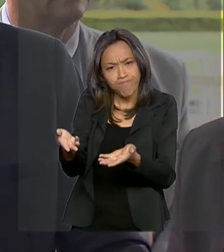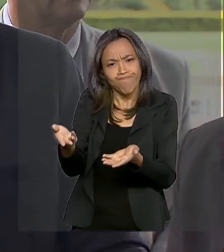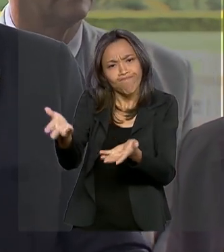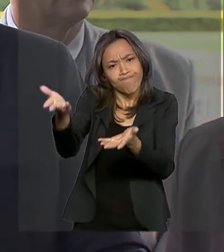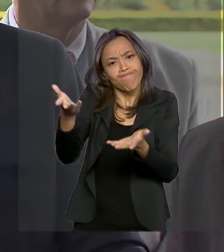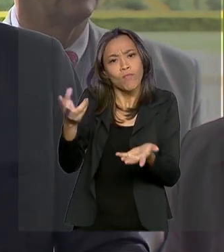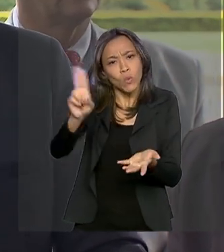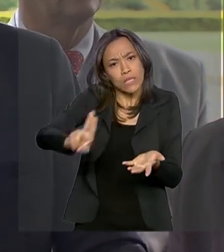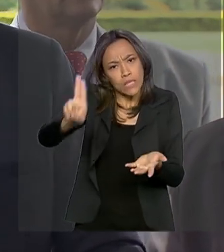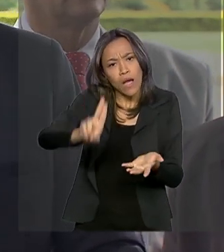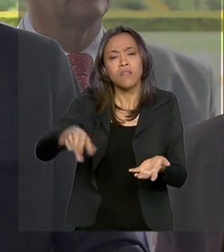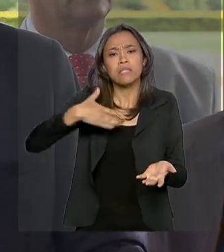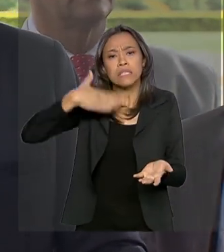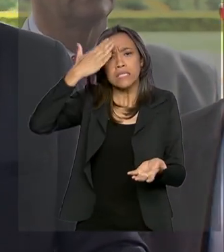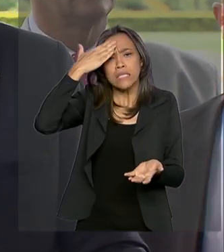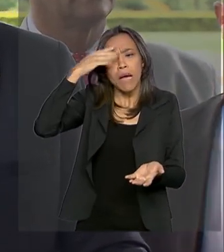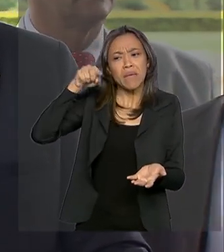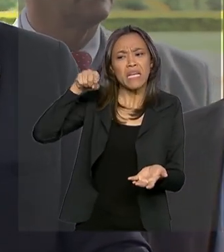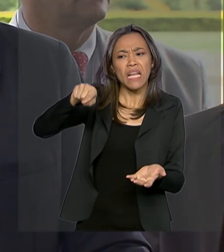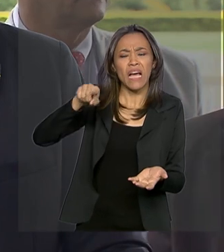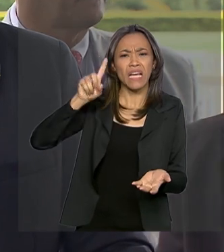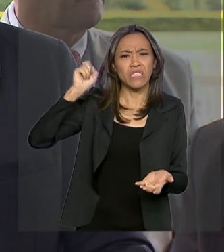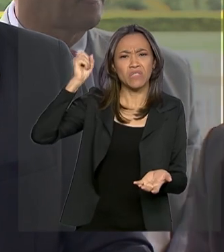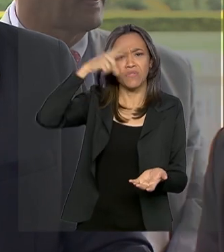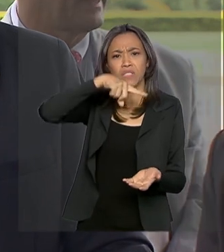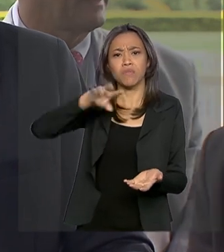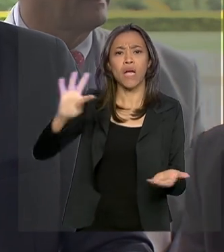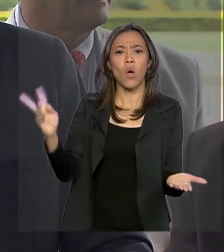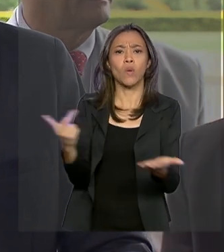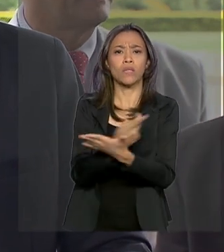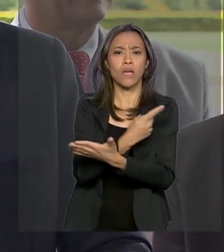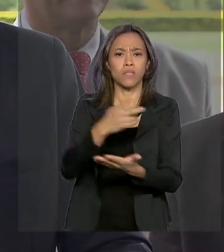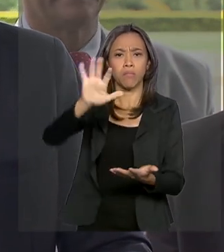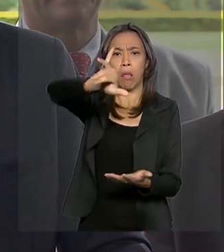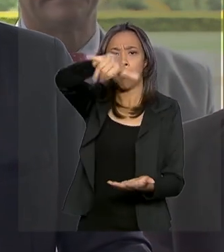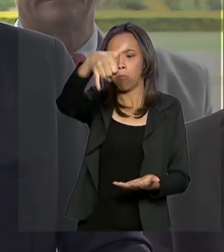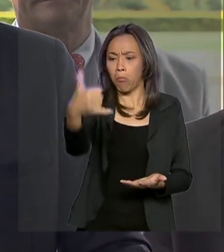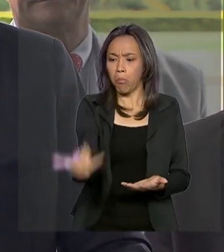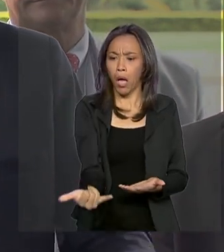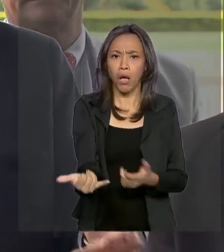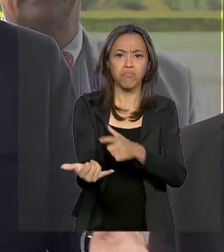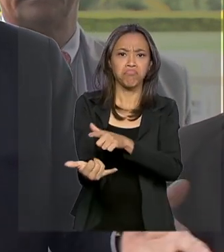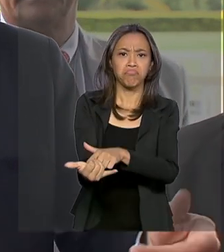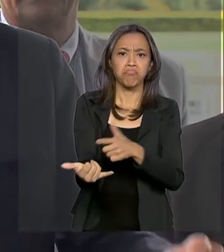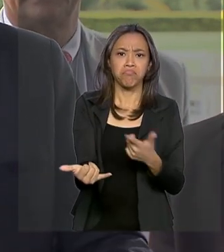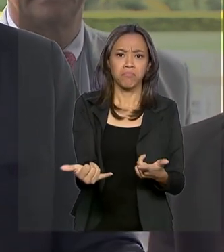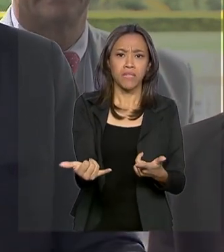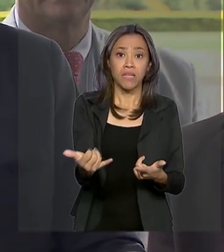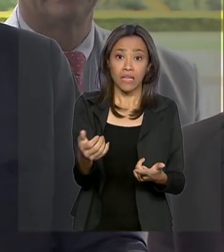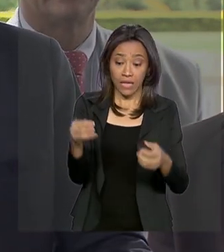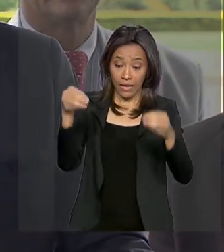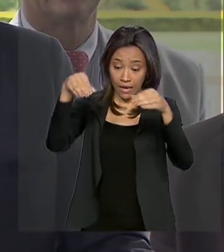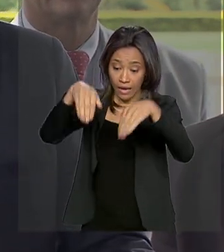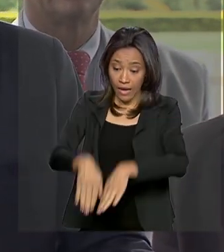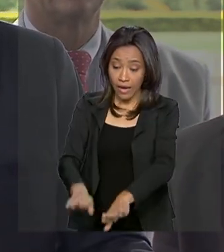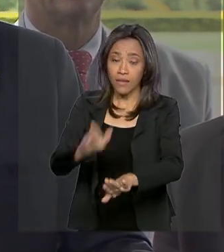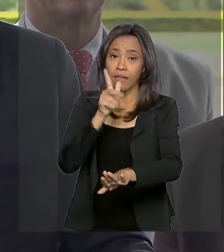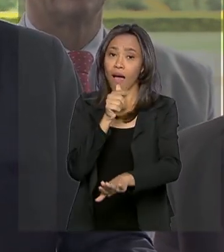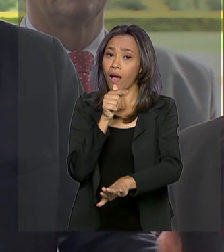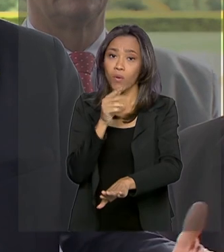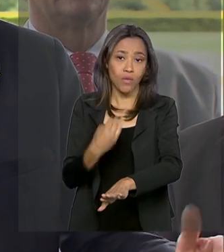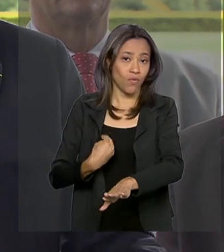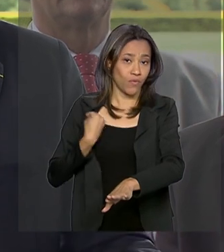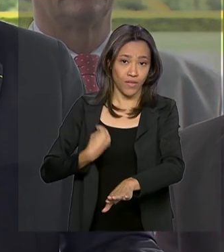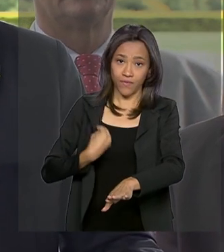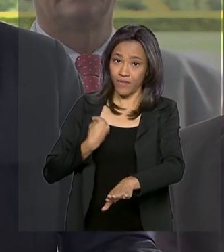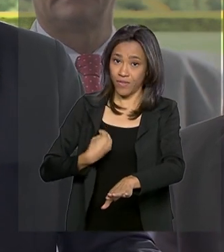dificuldades, aquela região quando acontece um acidente, em poucos minutos, quem cai dentro da água não sobrevive,